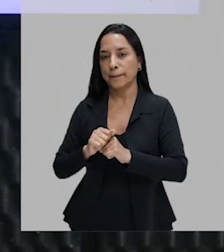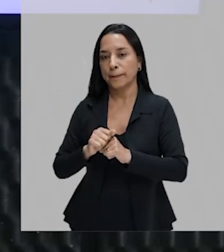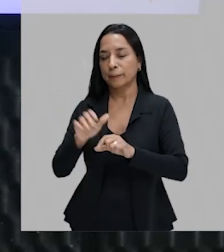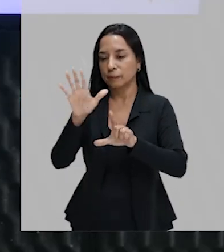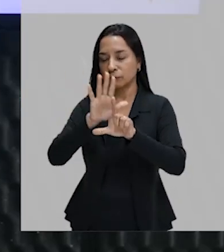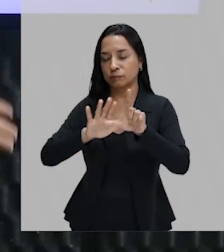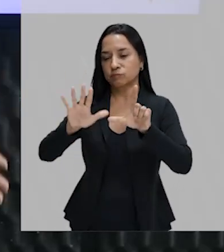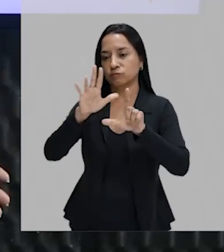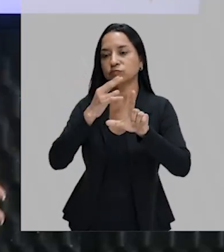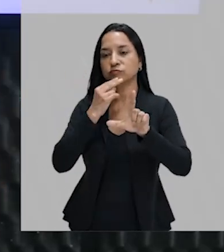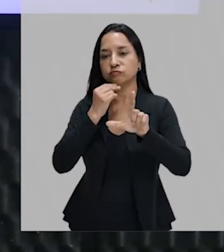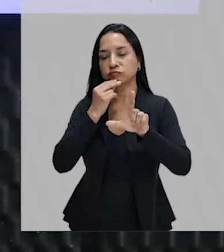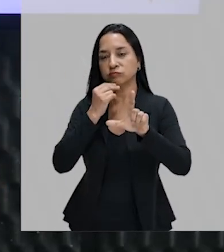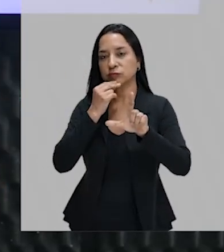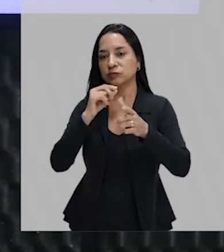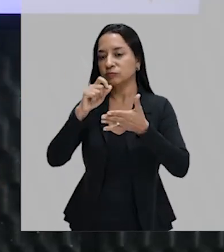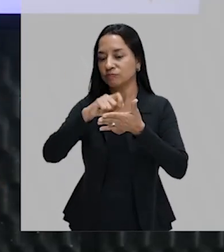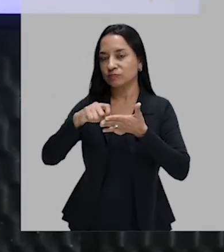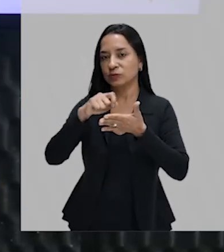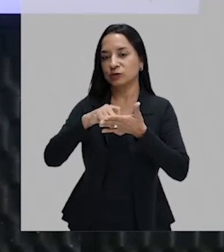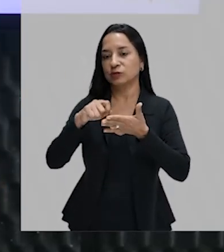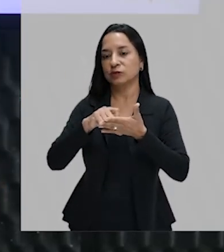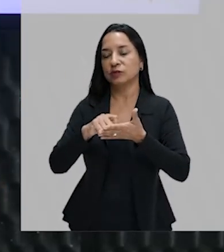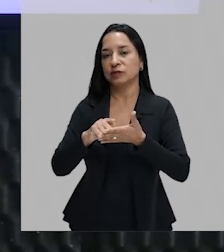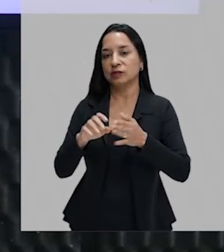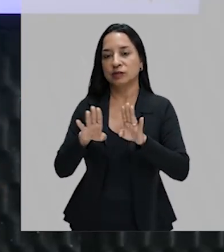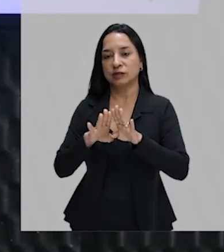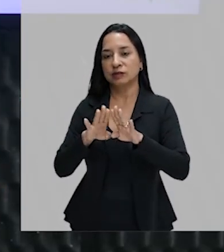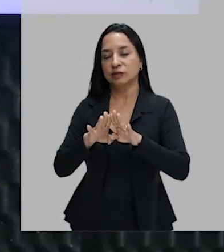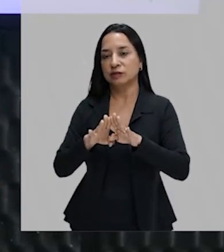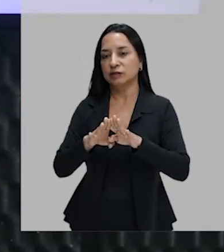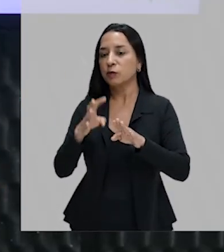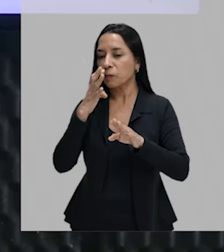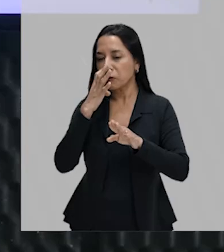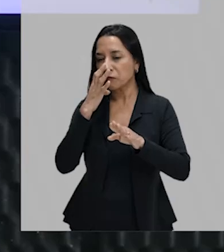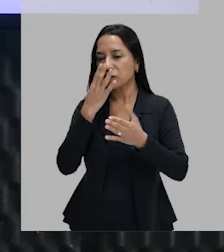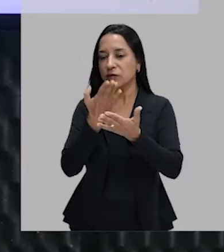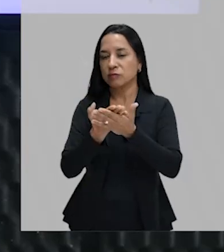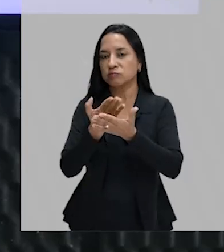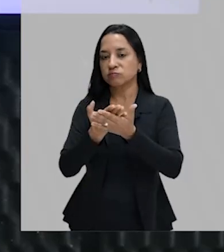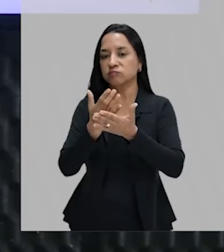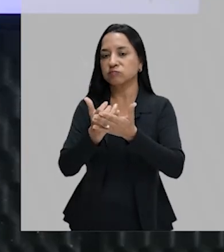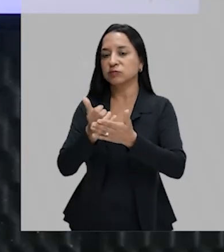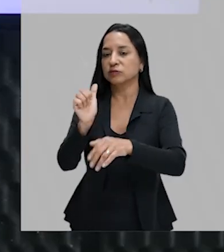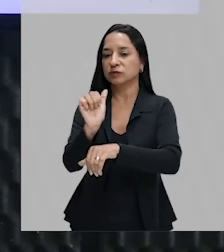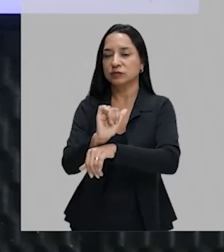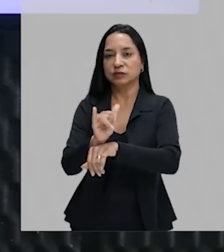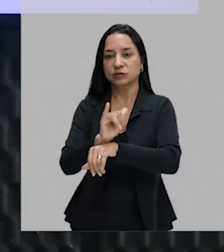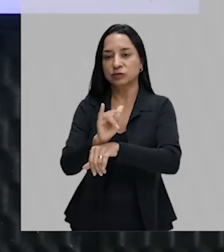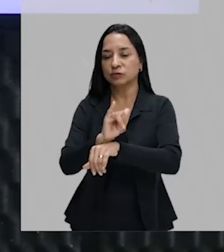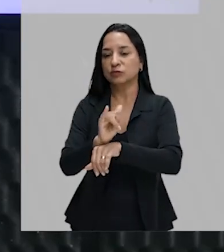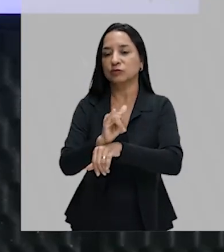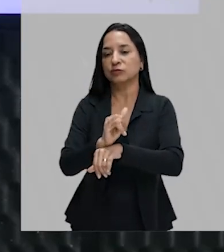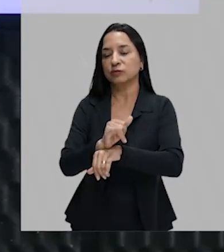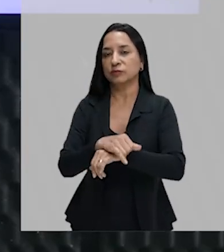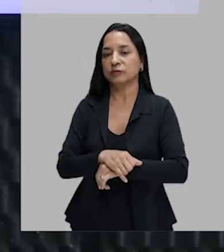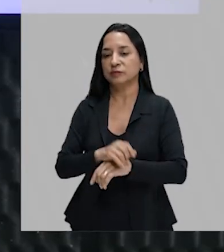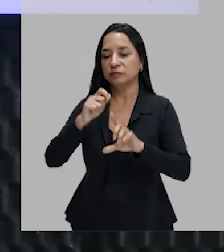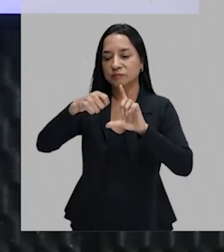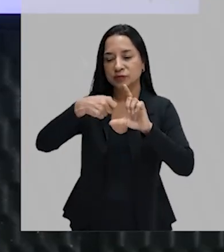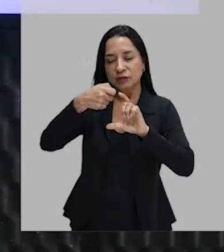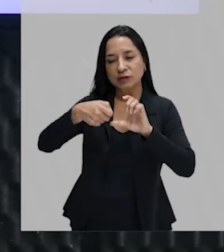também assistir nossas aulas no YouTube, tudo que vocês assistem aqui, assistem em tempo real, e também fica gravado lá e muitas